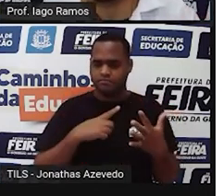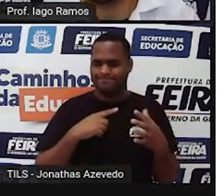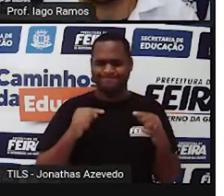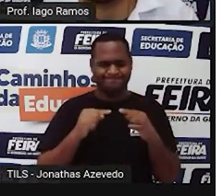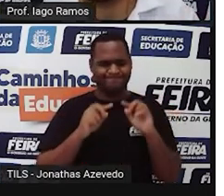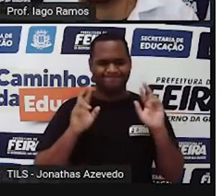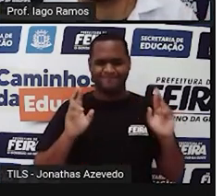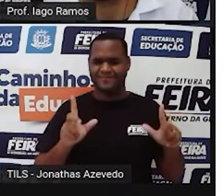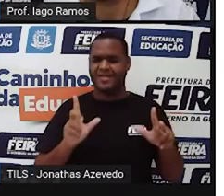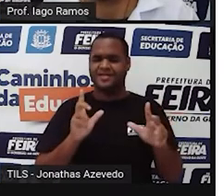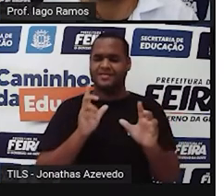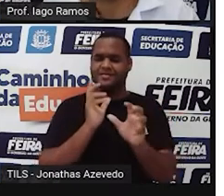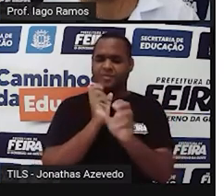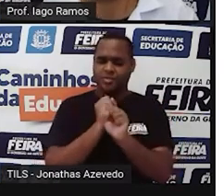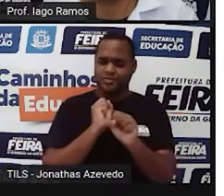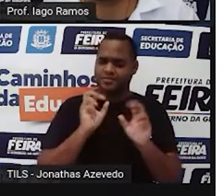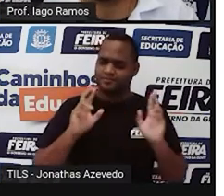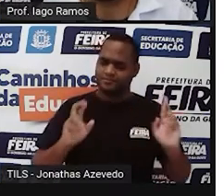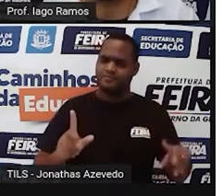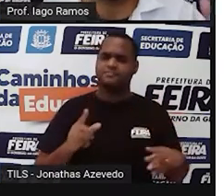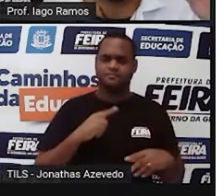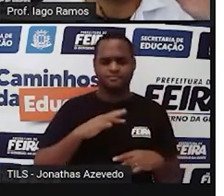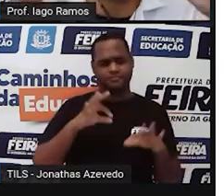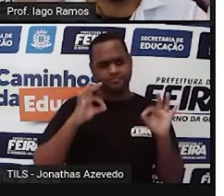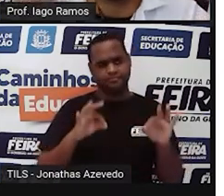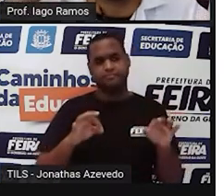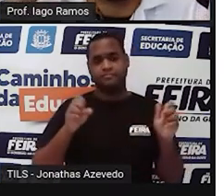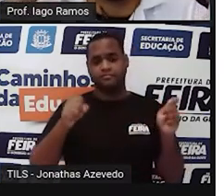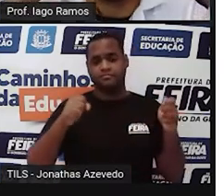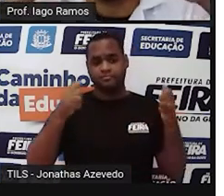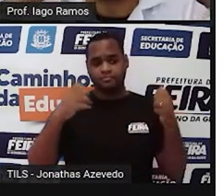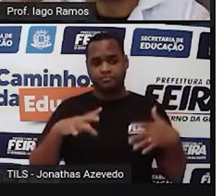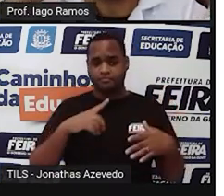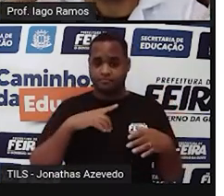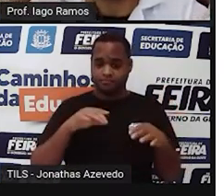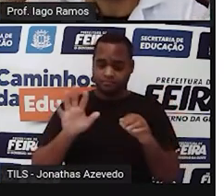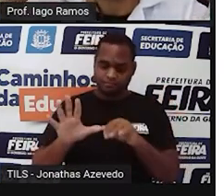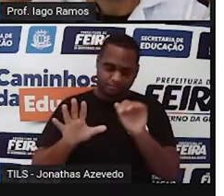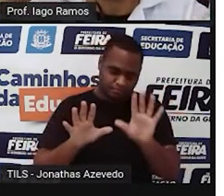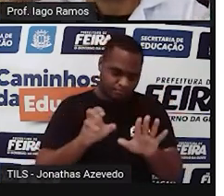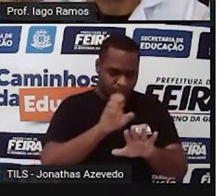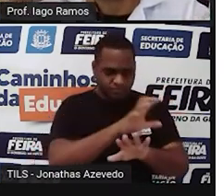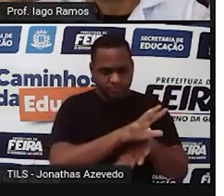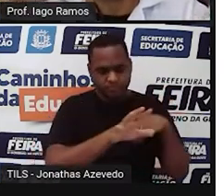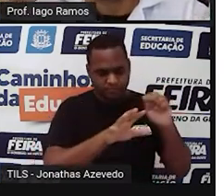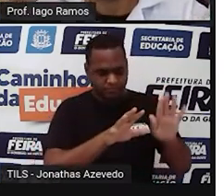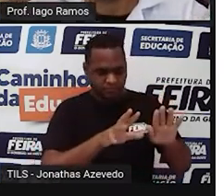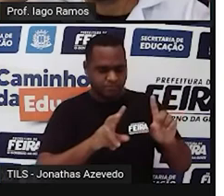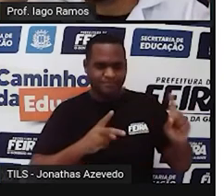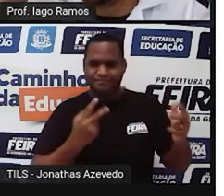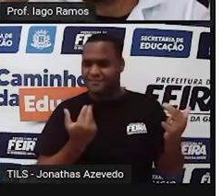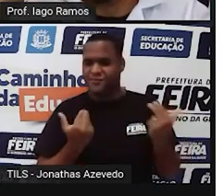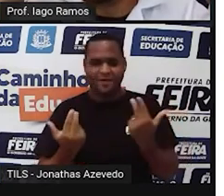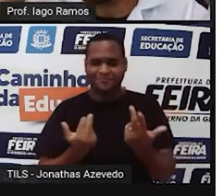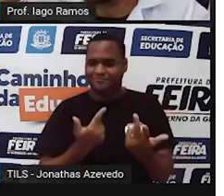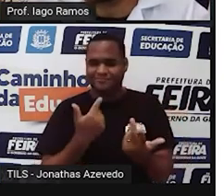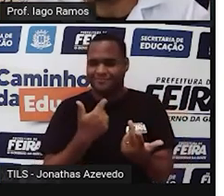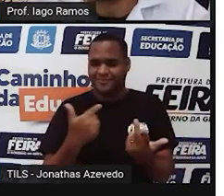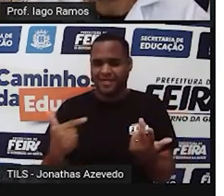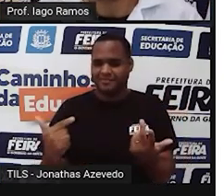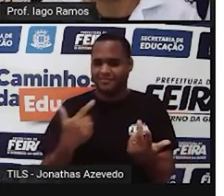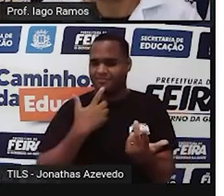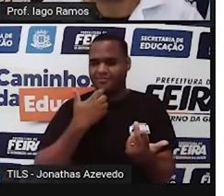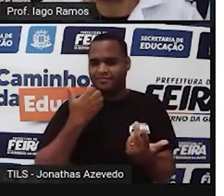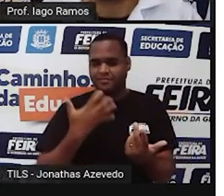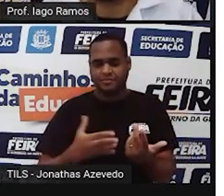diferente, né? E claro que sim, porque os palmos da sua mão, né? Não tem o mesmo tamanho, né?